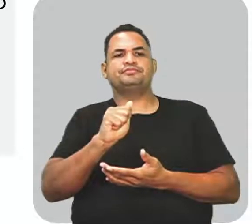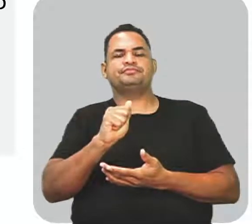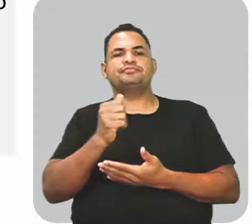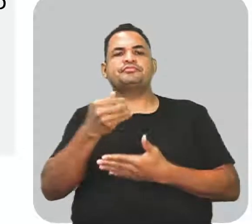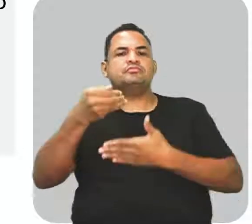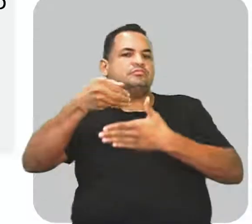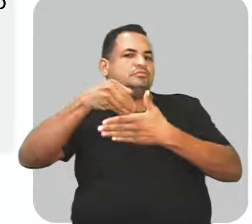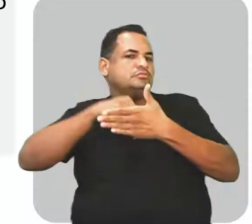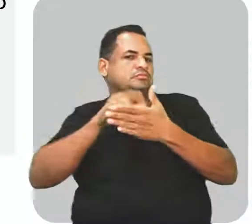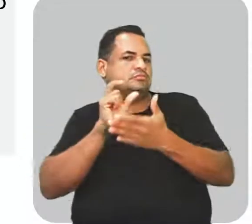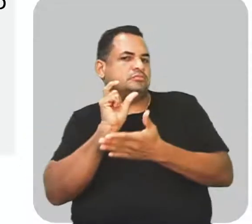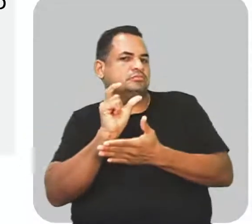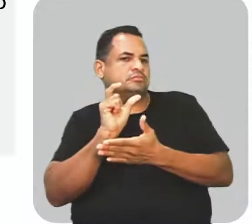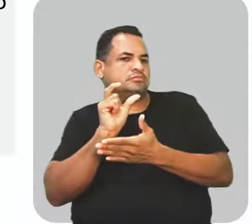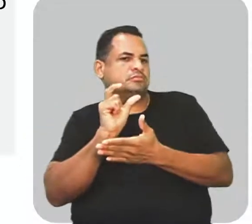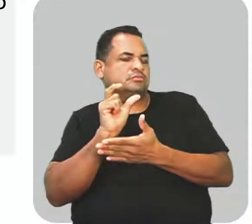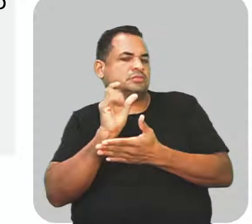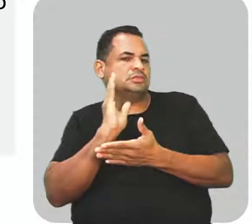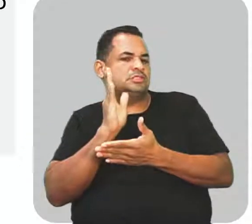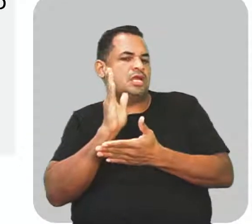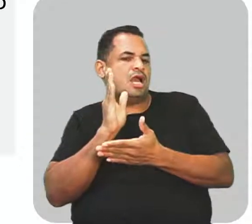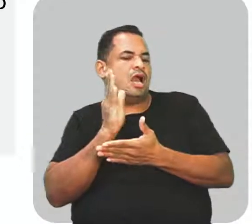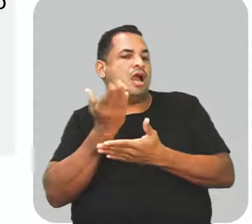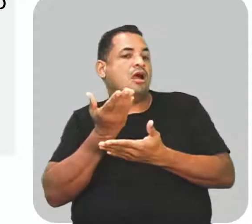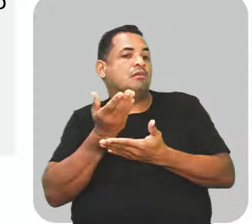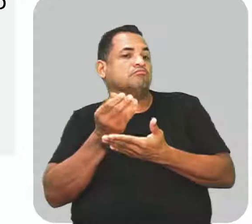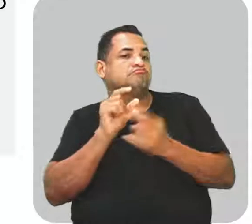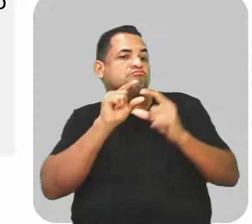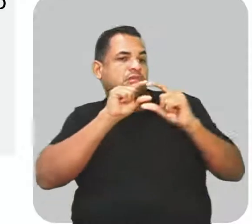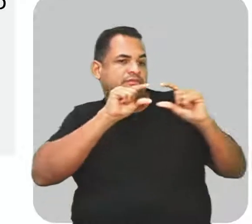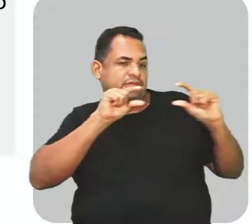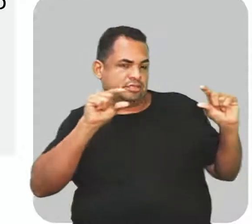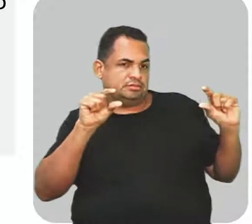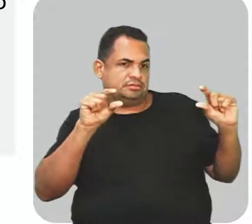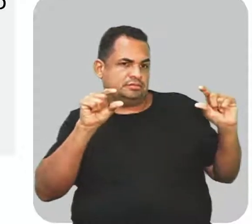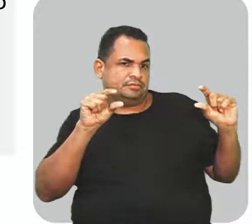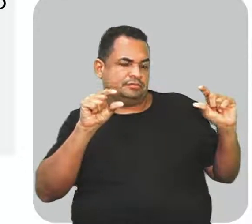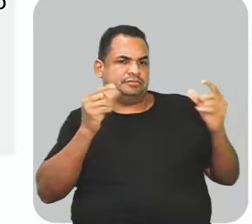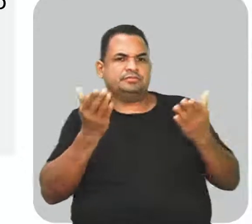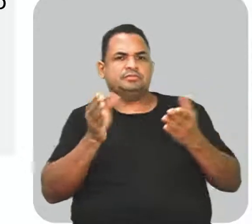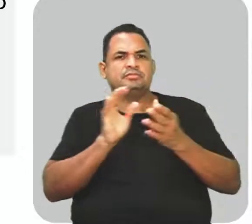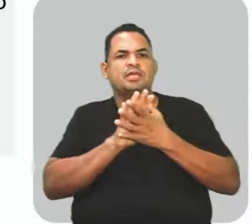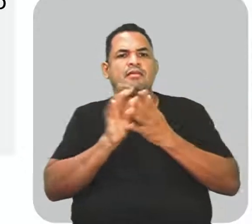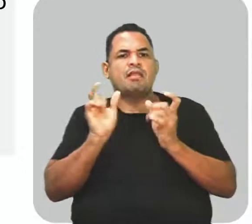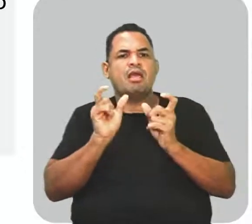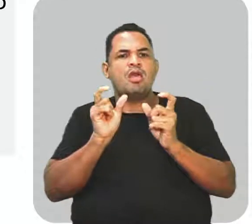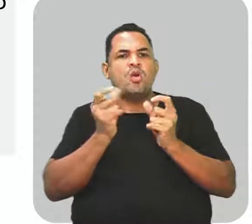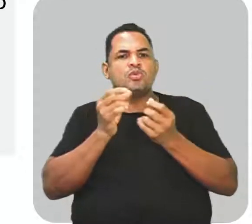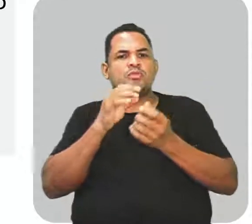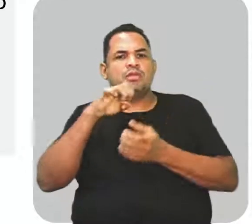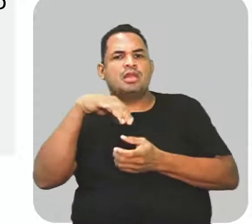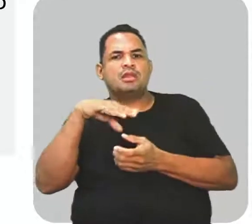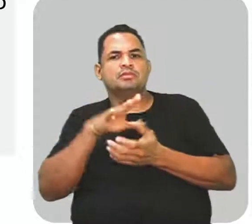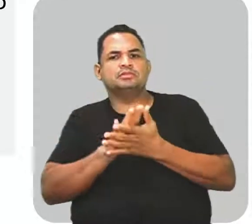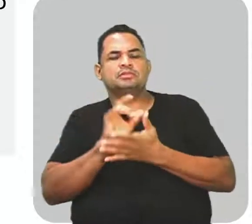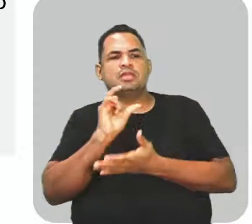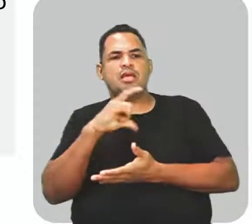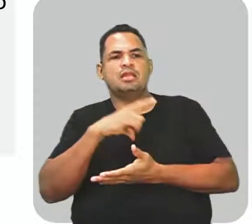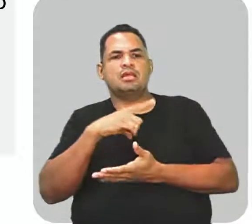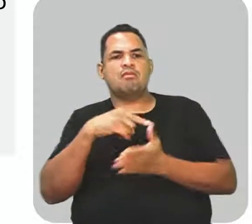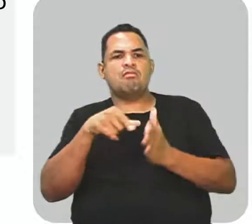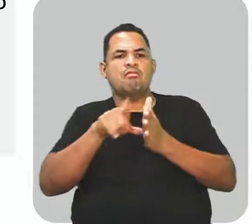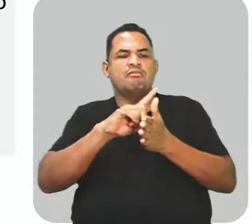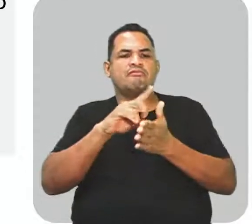omissão de um termo já expresso na frase. É um tipo de elipse que omite um termo